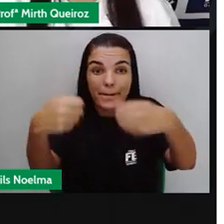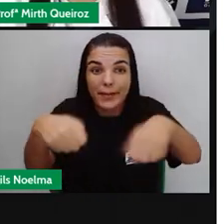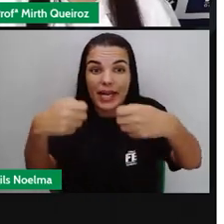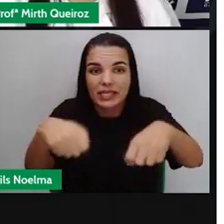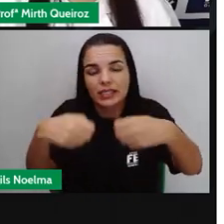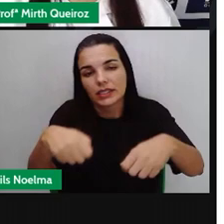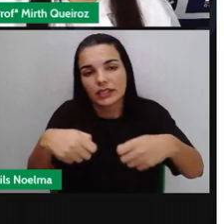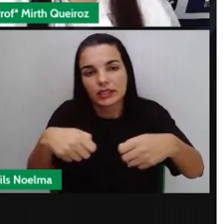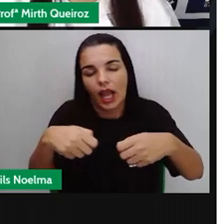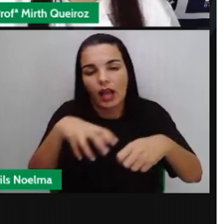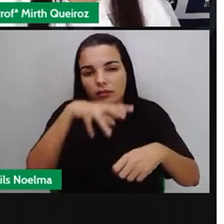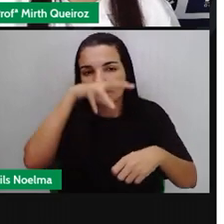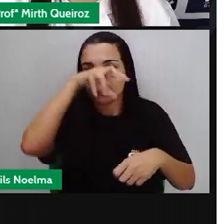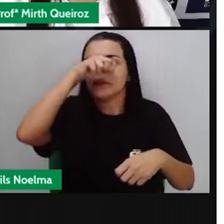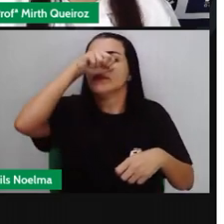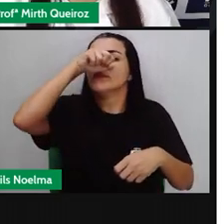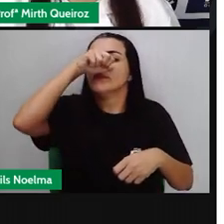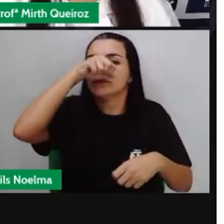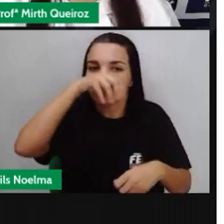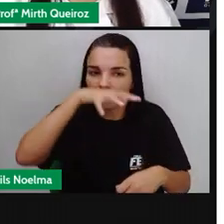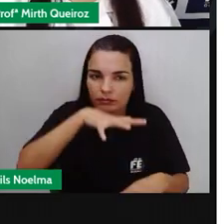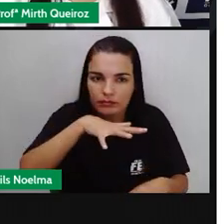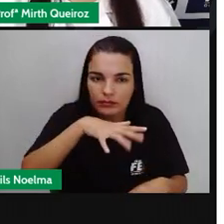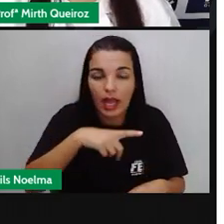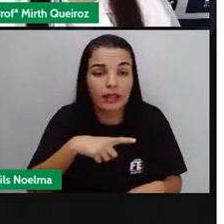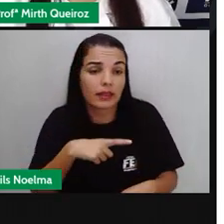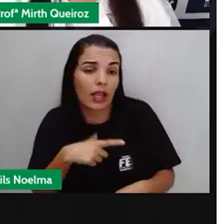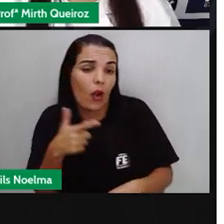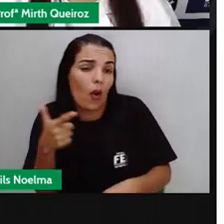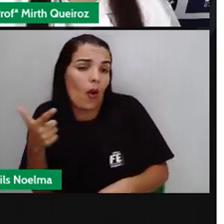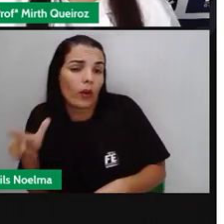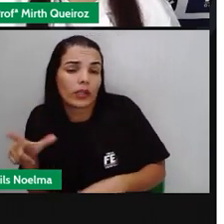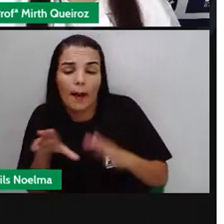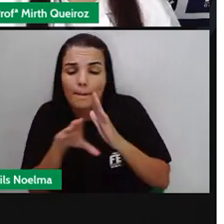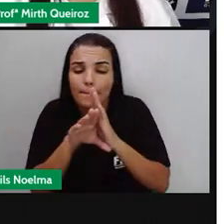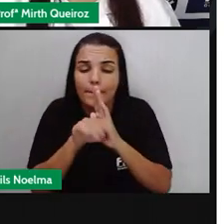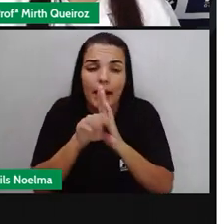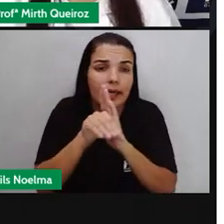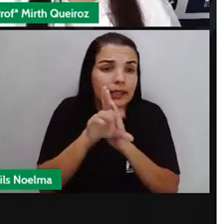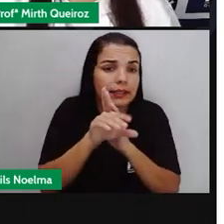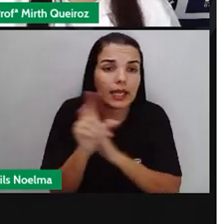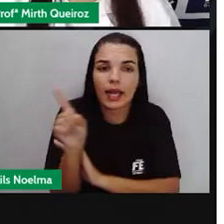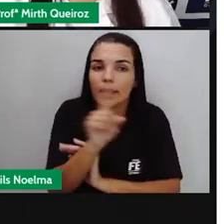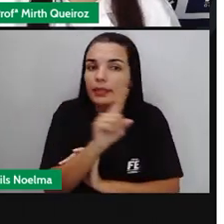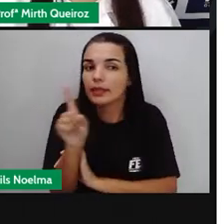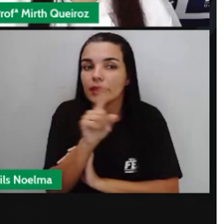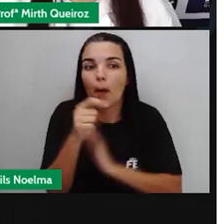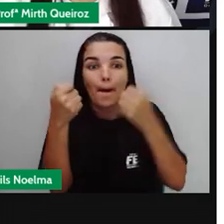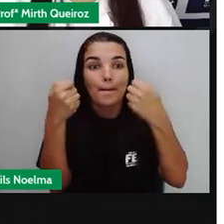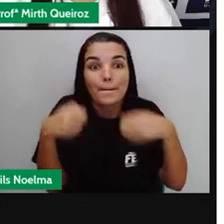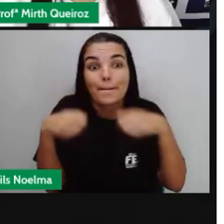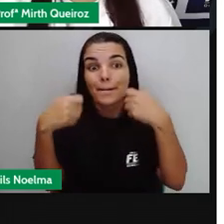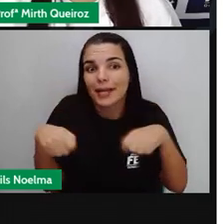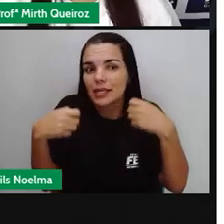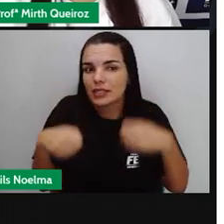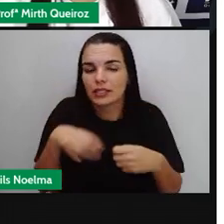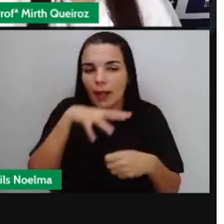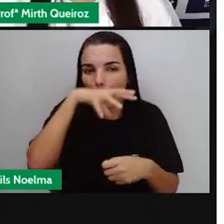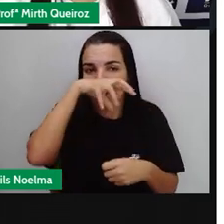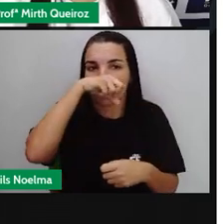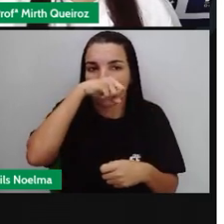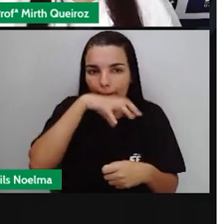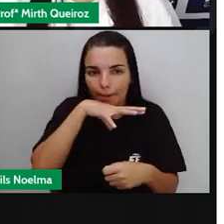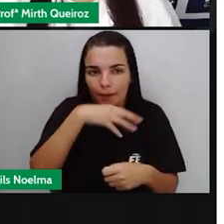necessitam do gás oxigênio para poder obter energia para sobreviver, são as anaeróbias.